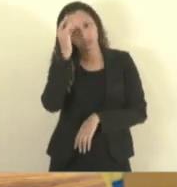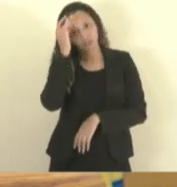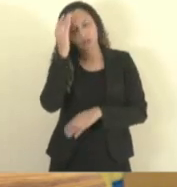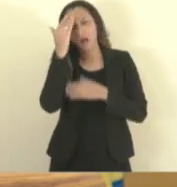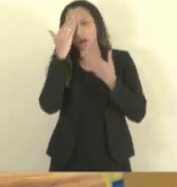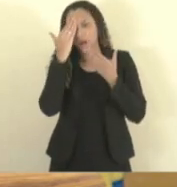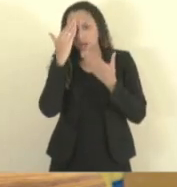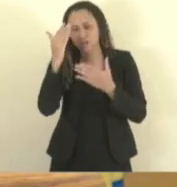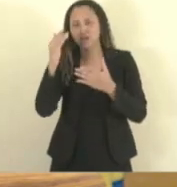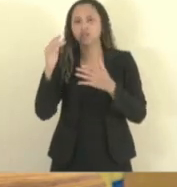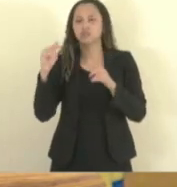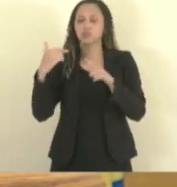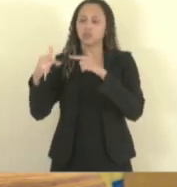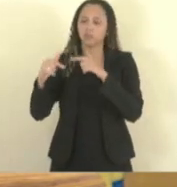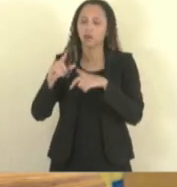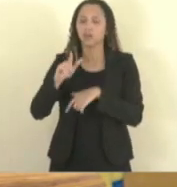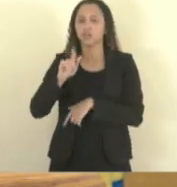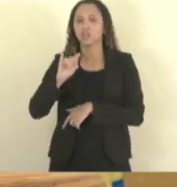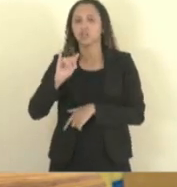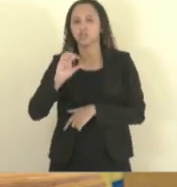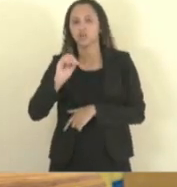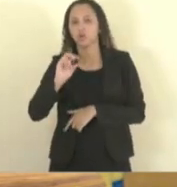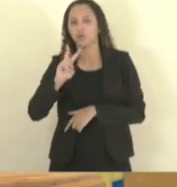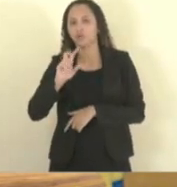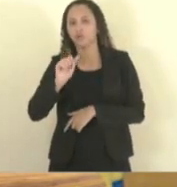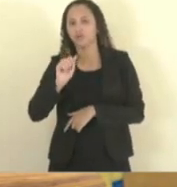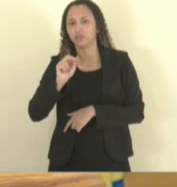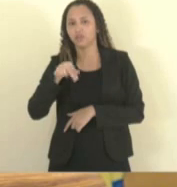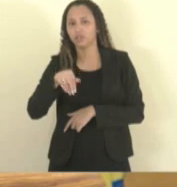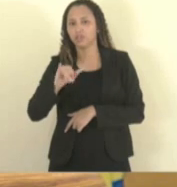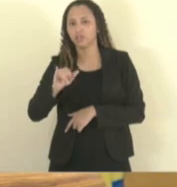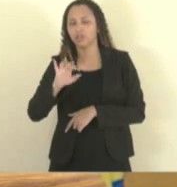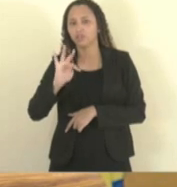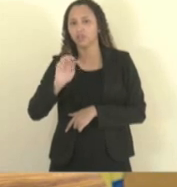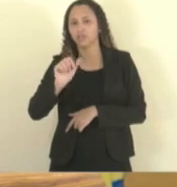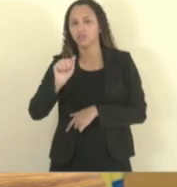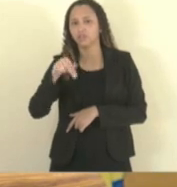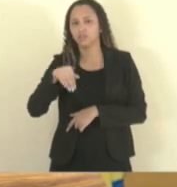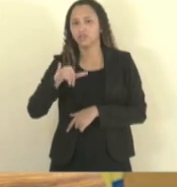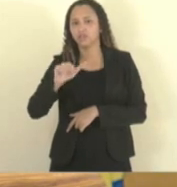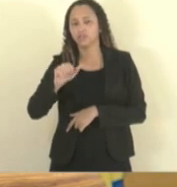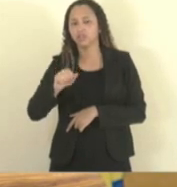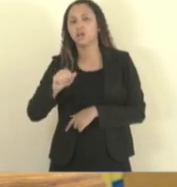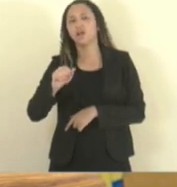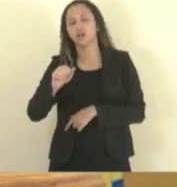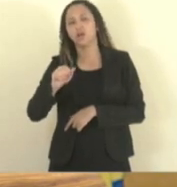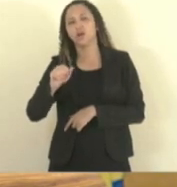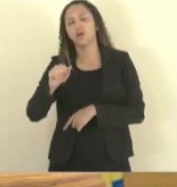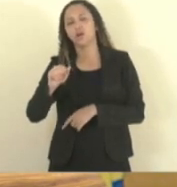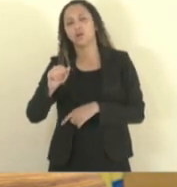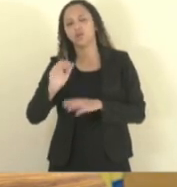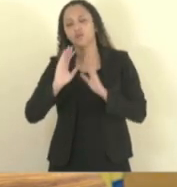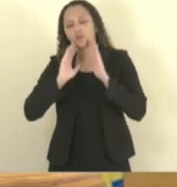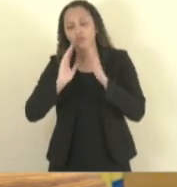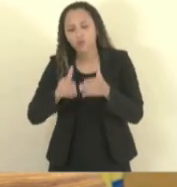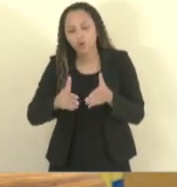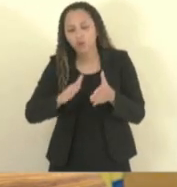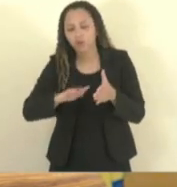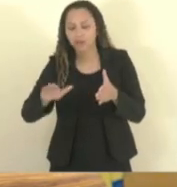Giovanni, Tânia, pelas nossas crianças. Mas, infelizmente,